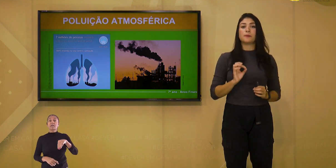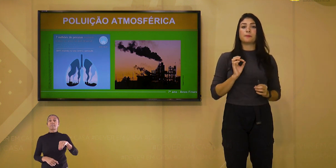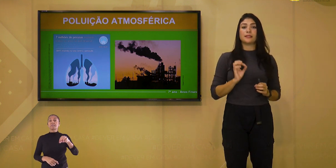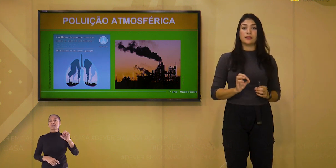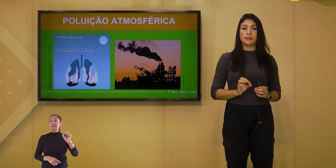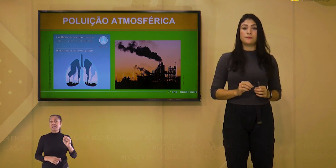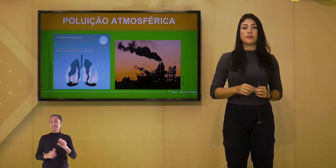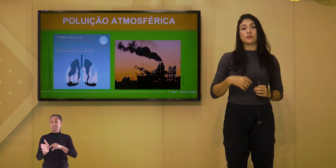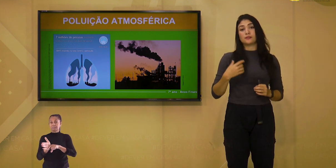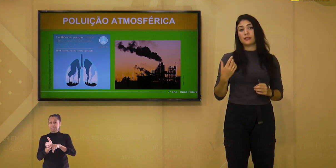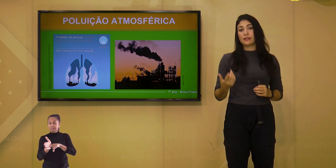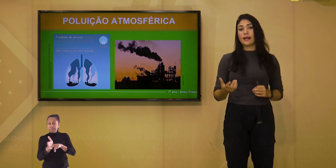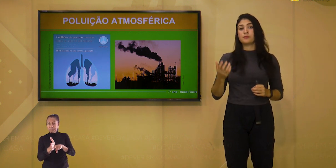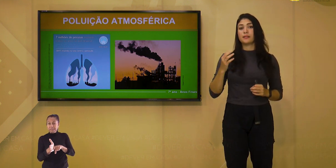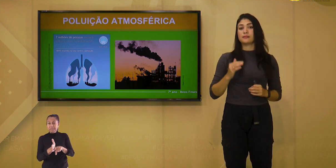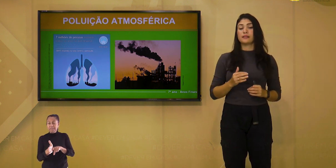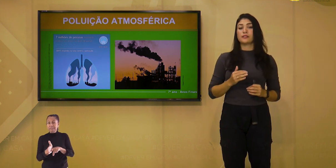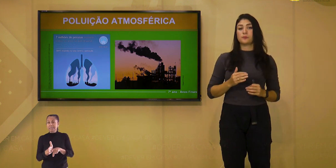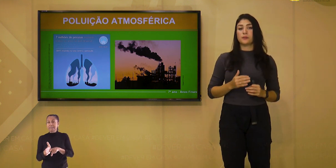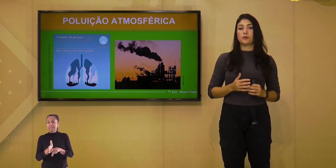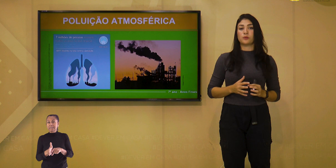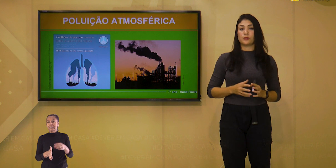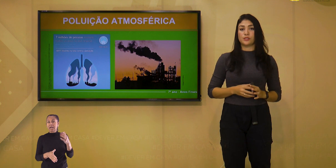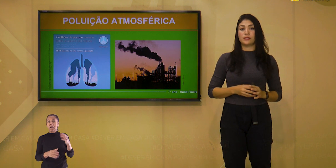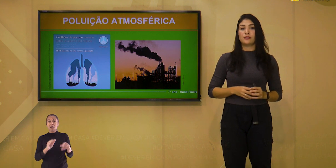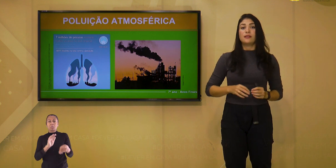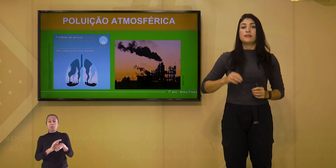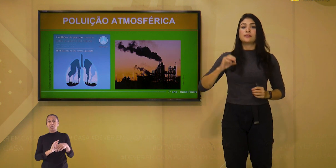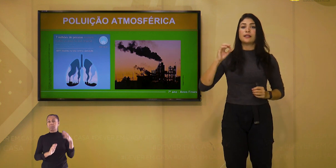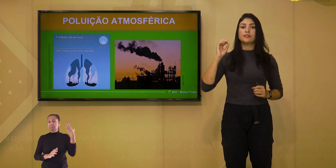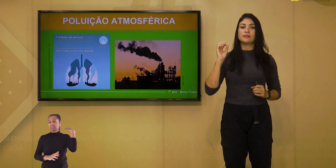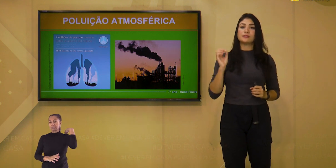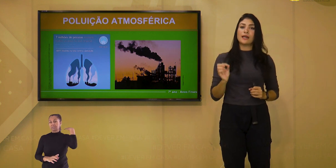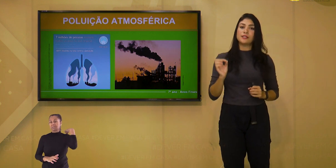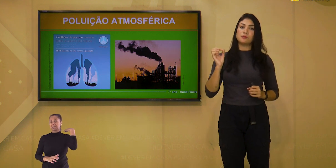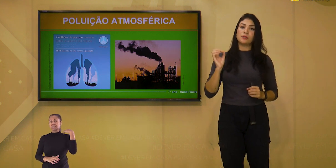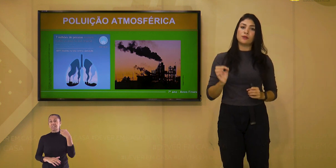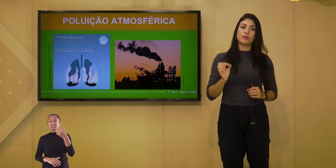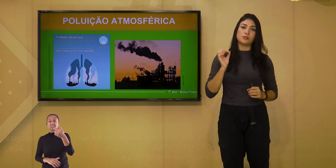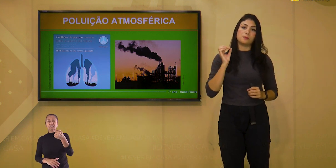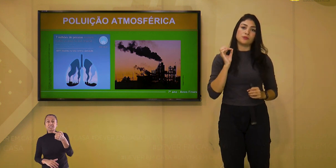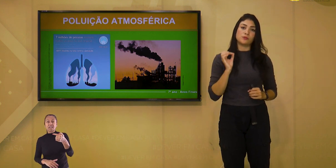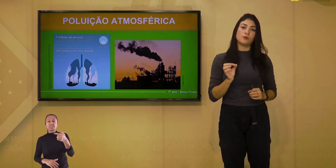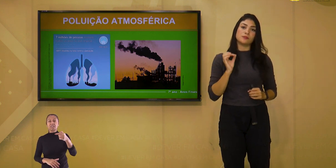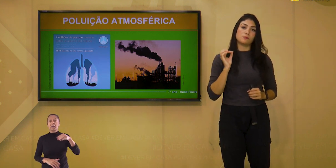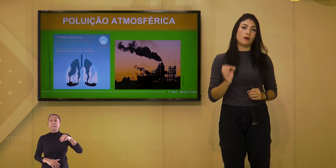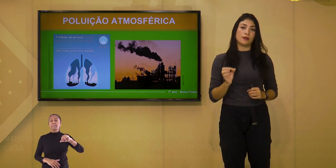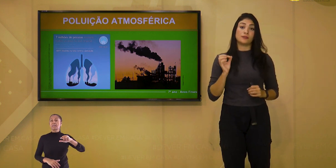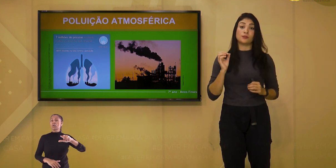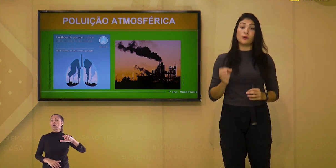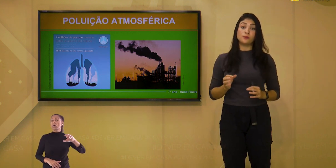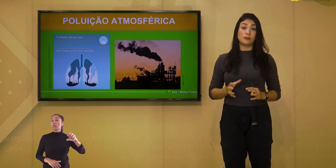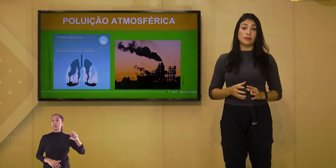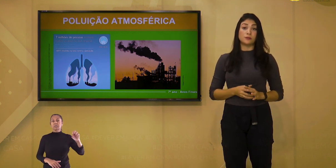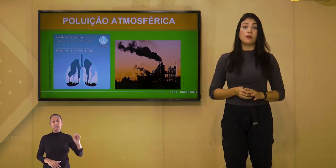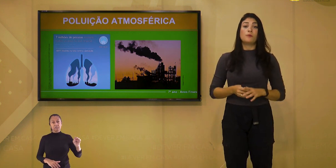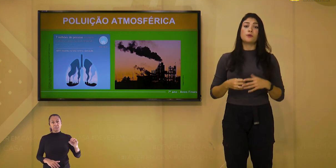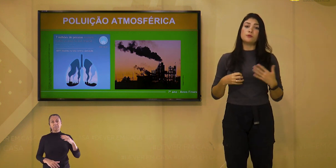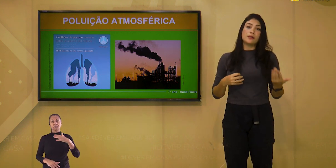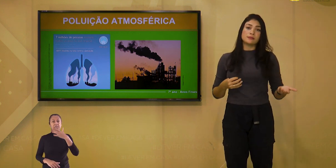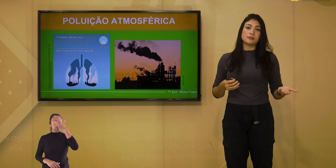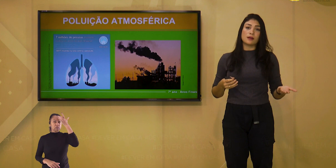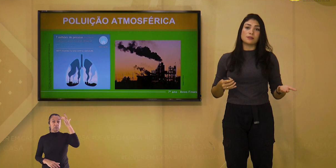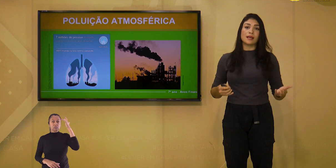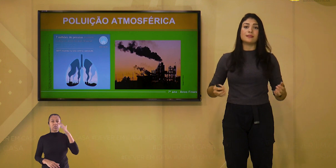a SBPT, Sociedade Brasileira de Pneumologia, cerca de 7 milhões de pessoas morrem todo ano